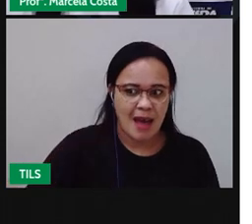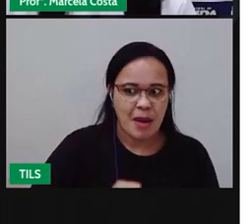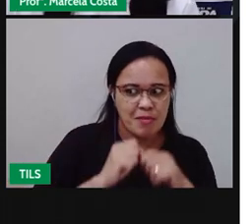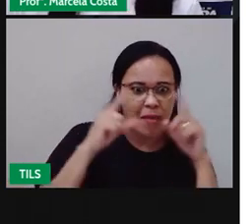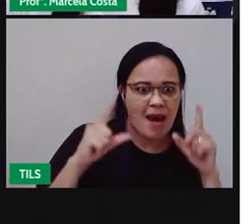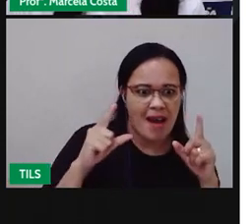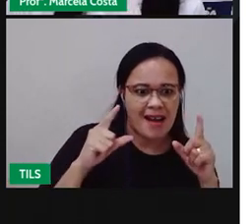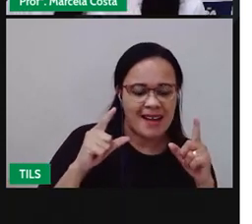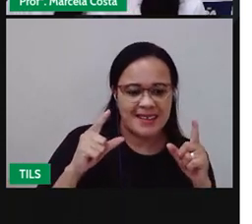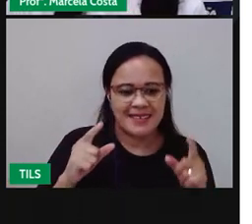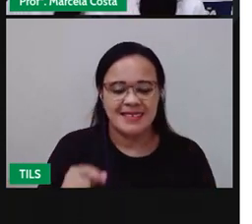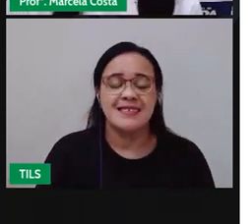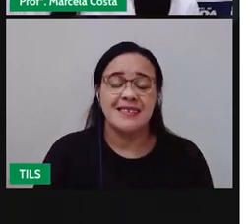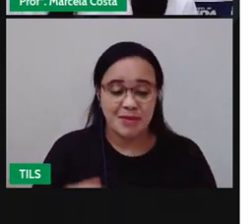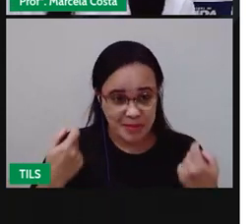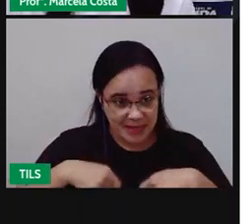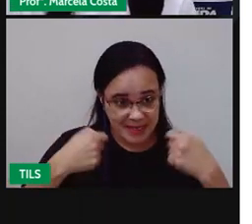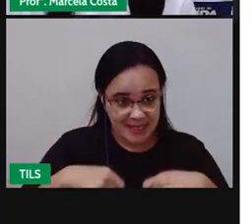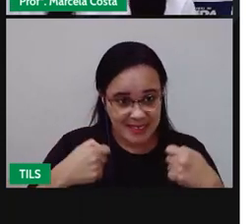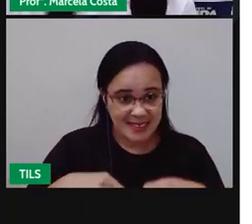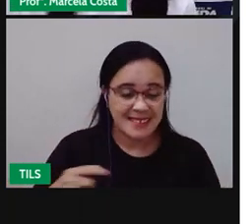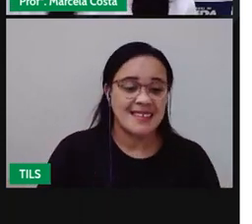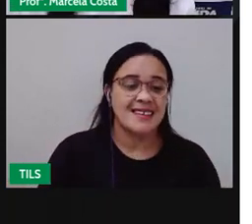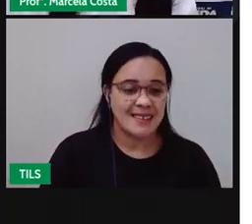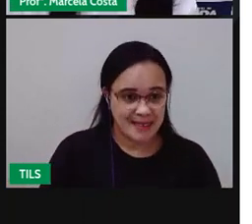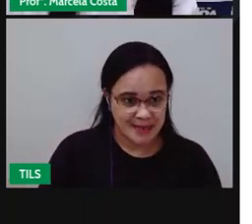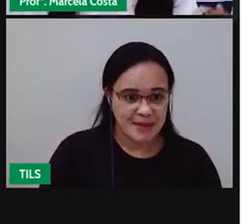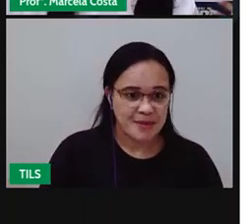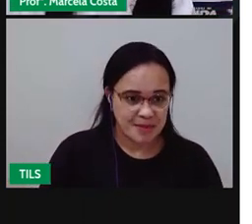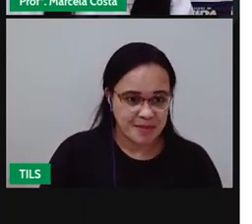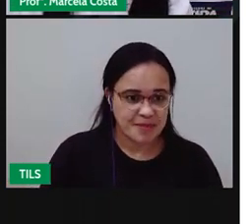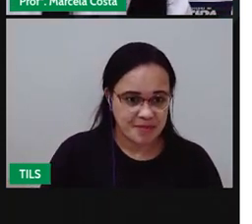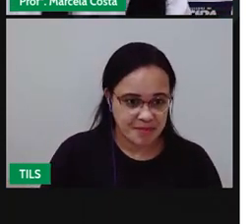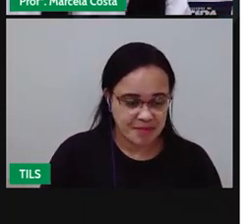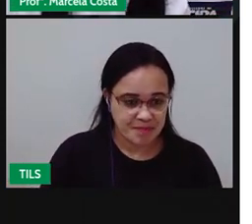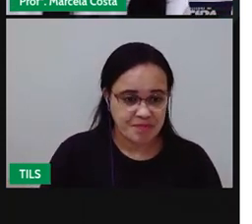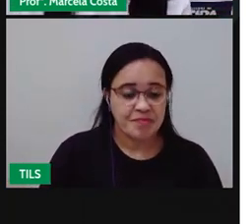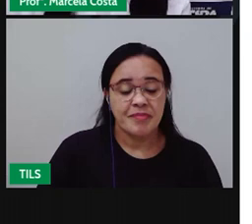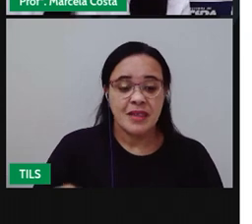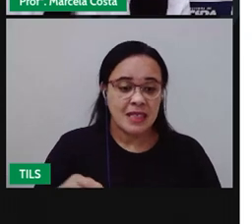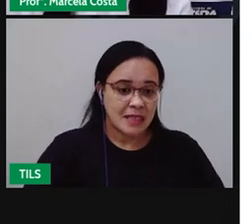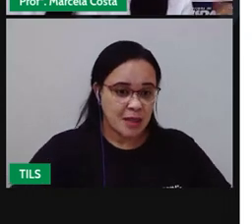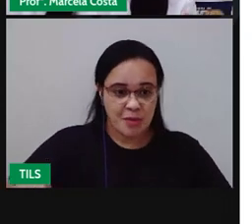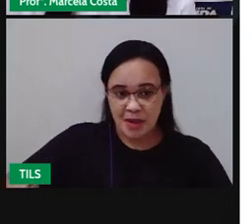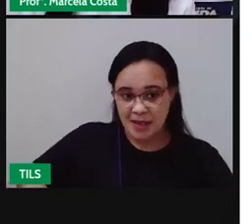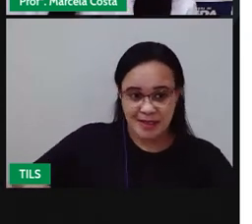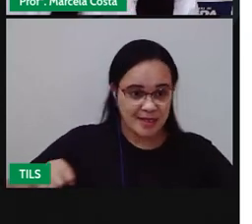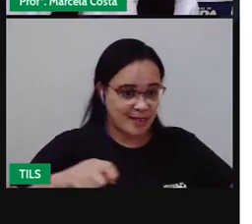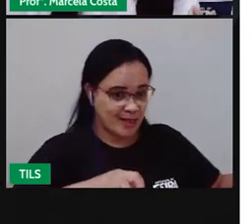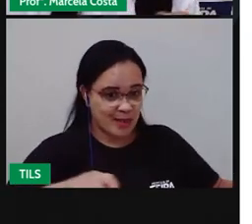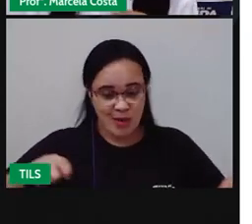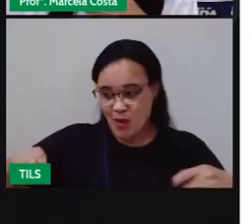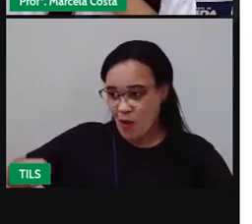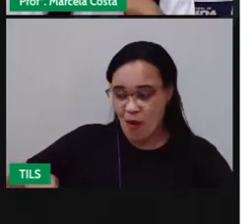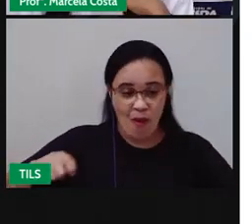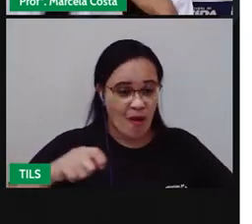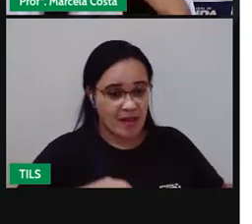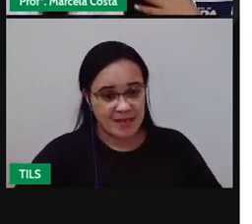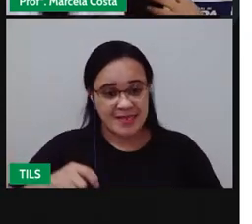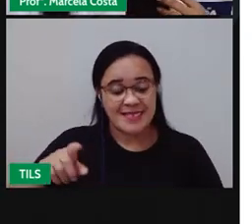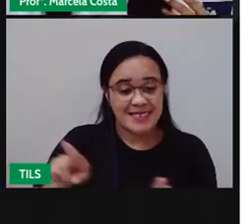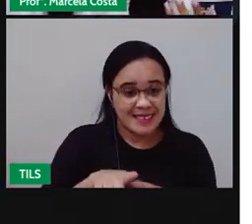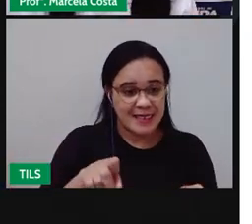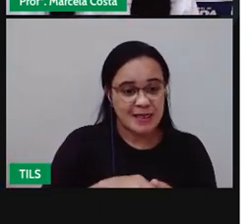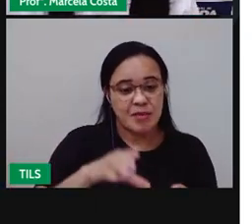Tem gente maluco Que é evidenciada por adultos Numa dança de roda No cariri Ainda é possível